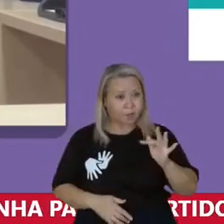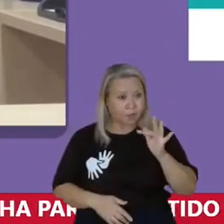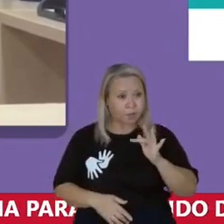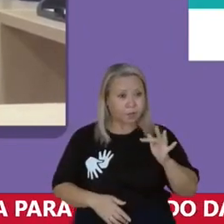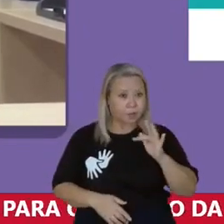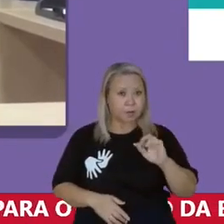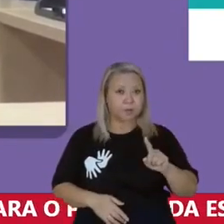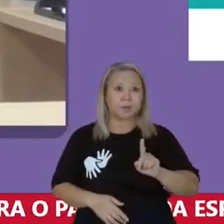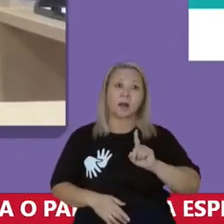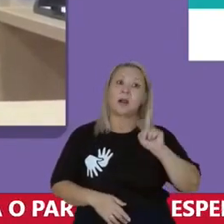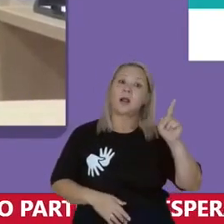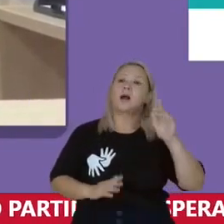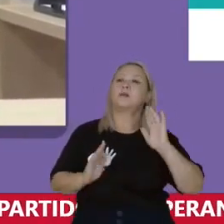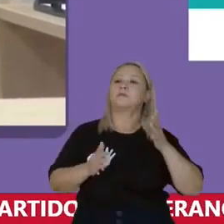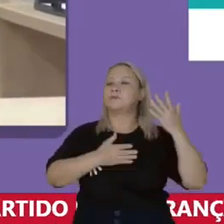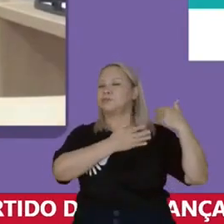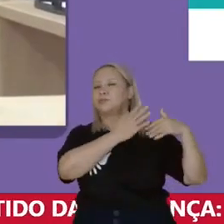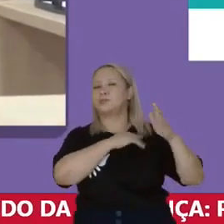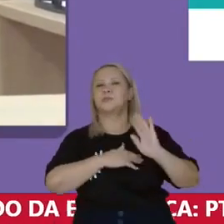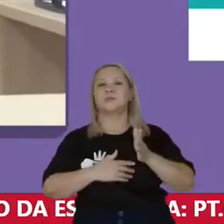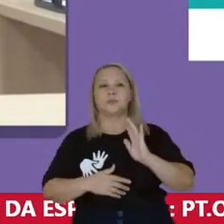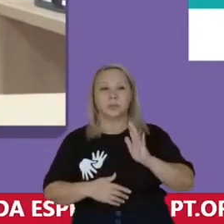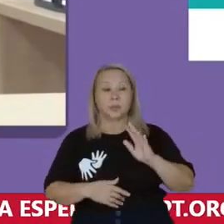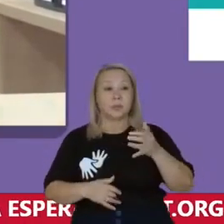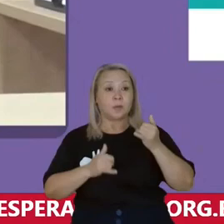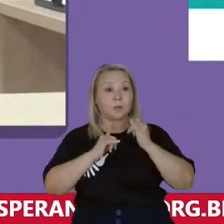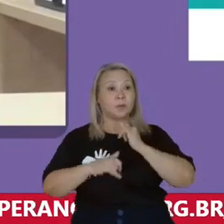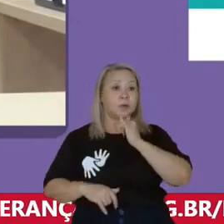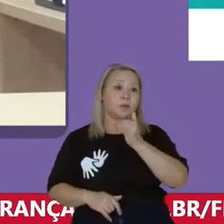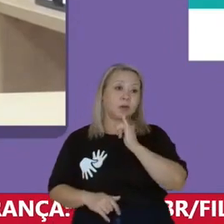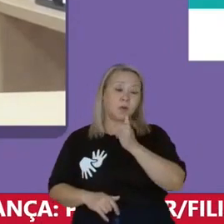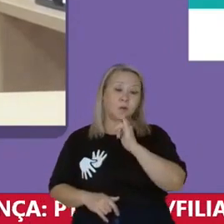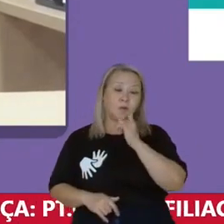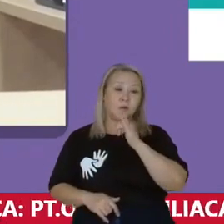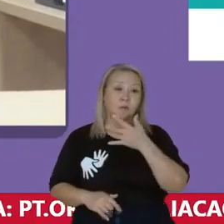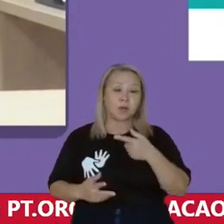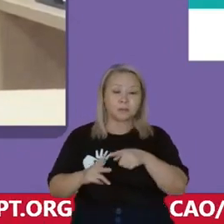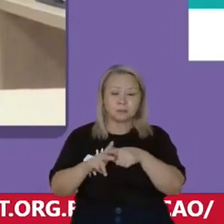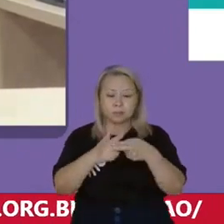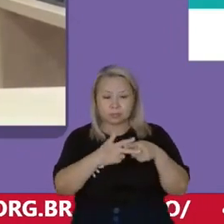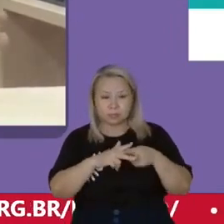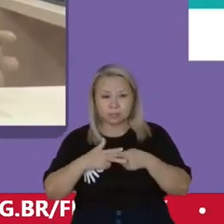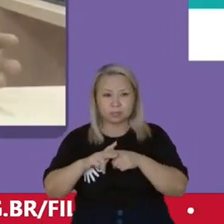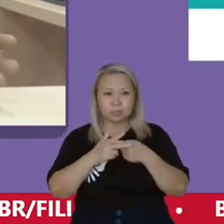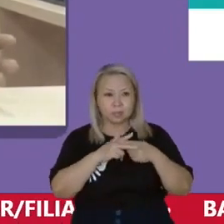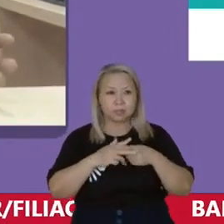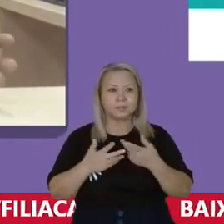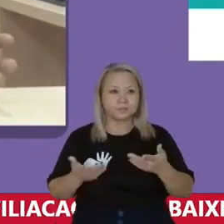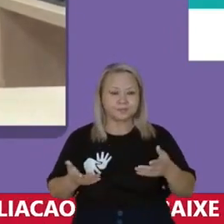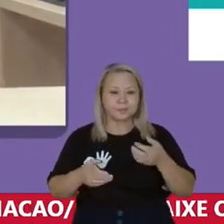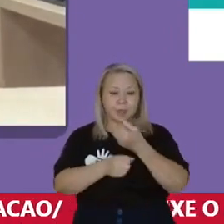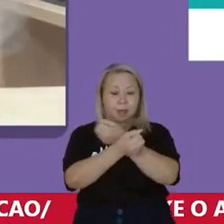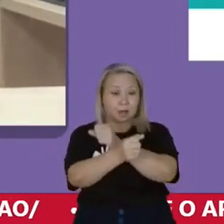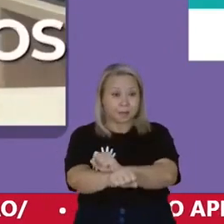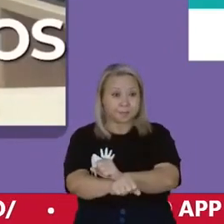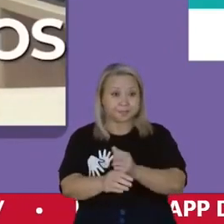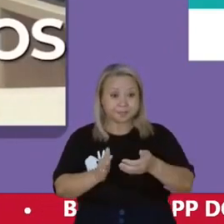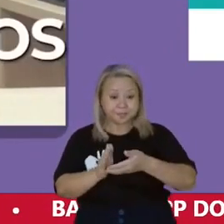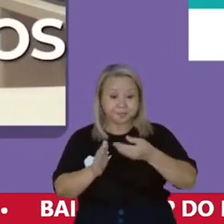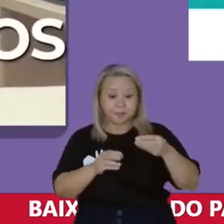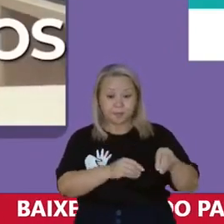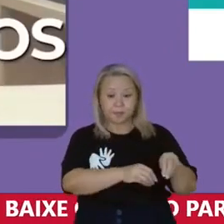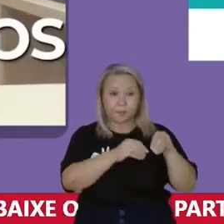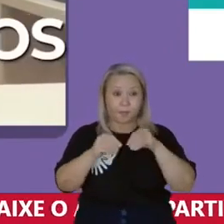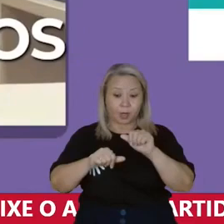Lá já funcionava assim Por isso que eu disse que sofisticaram a escravidão Tiraram então, naquele